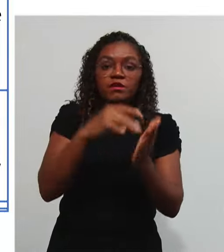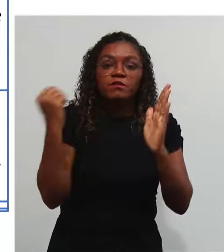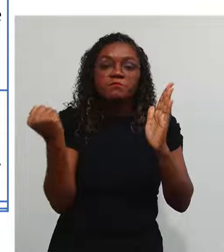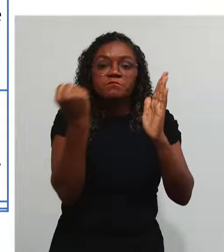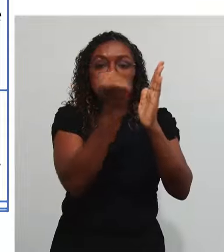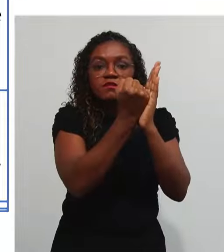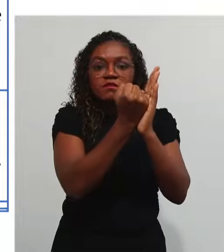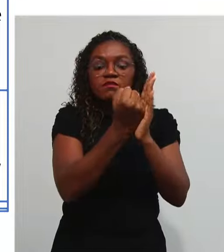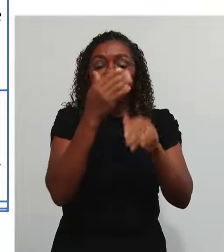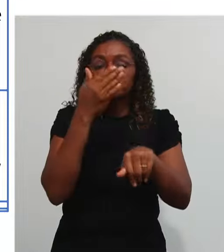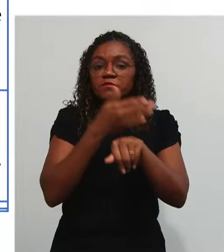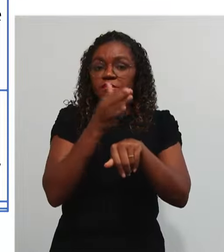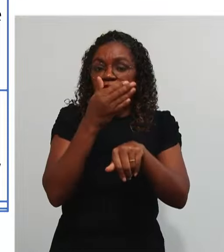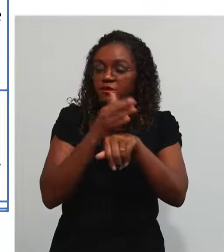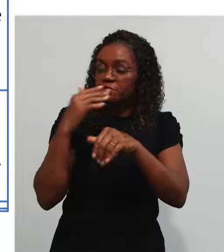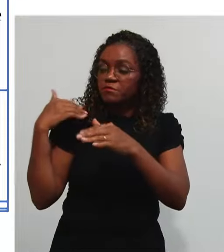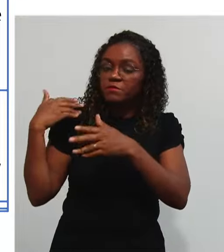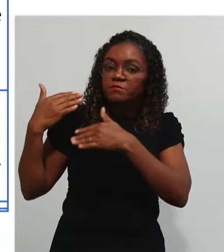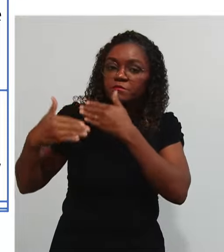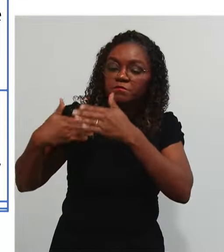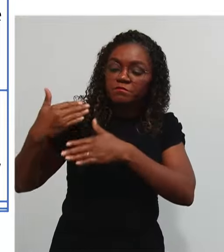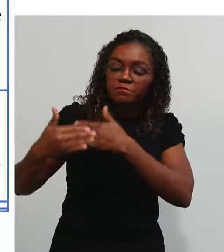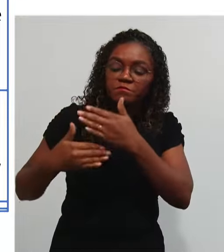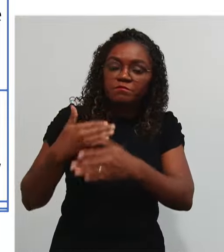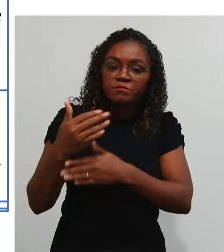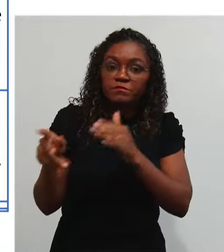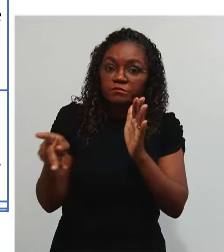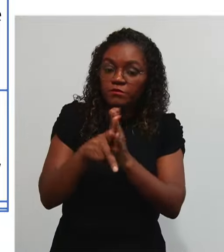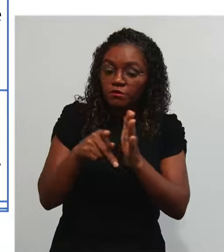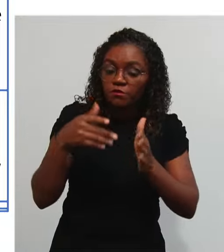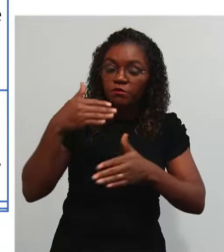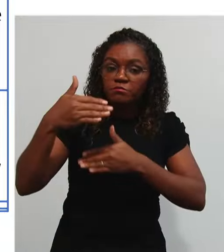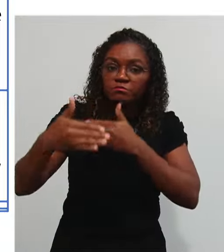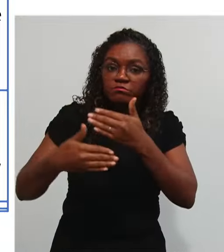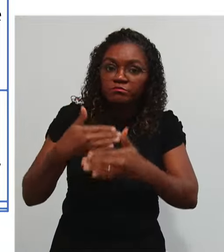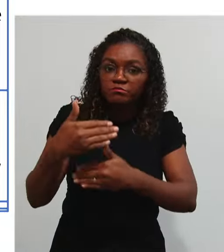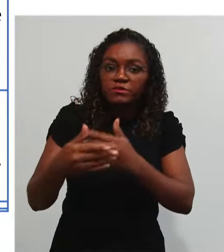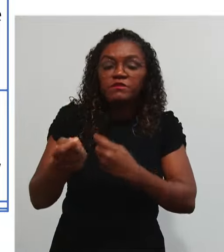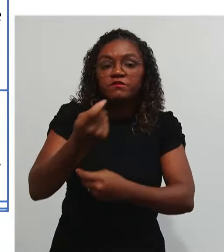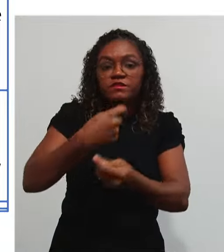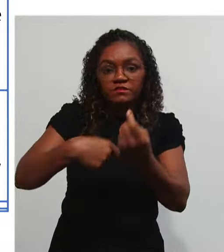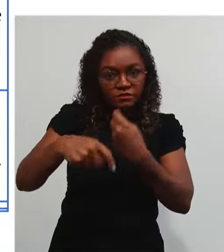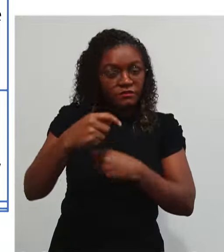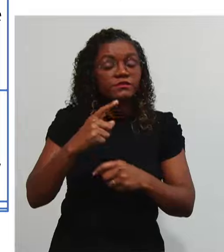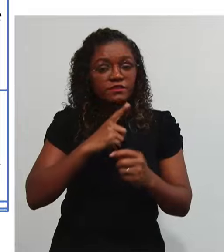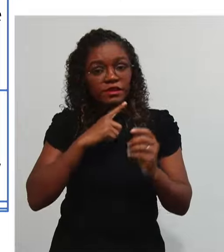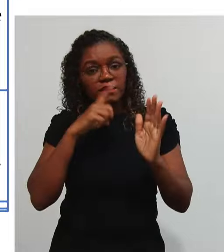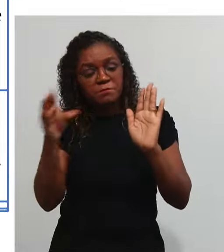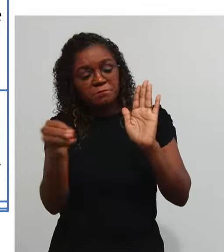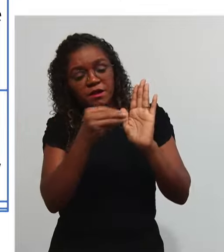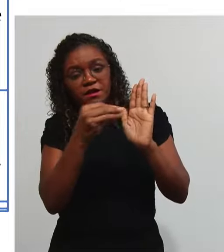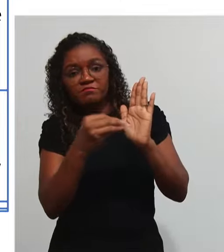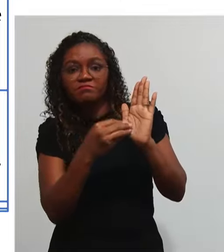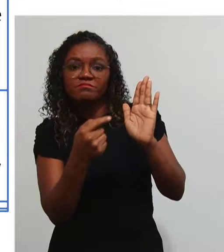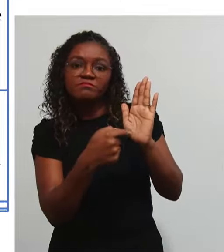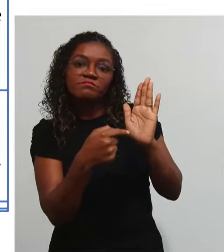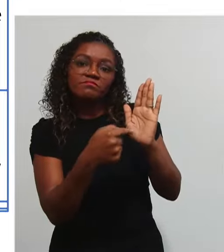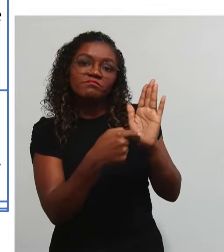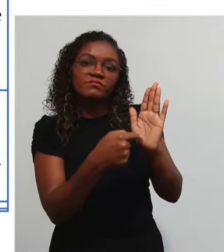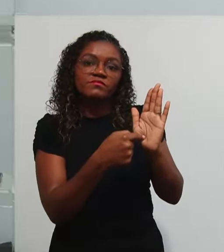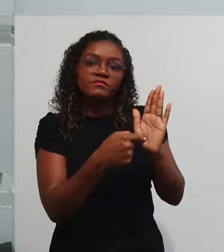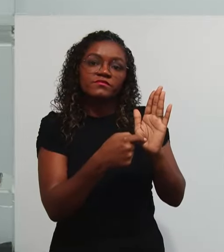Praticada Durante o exercício Financeiro Da administração Percebam Eu não estou